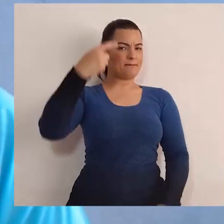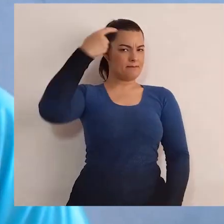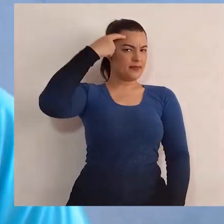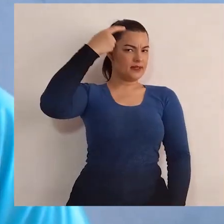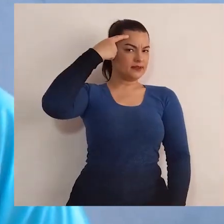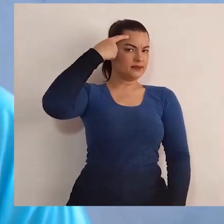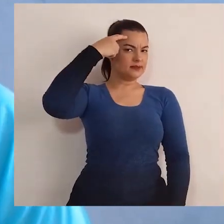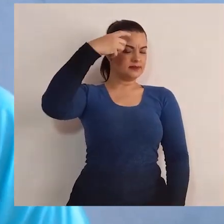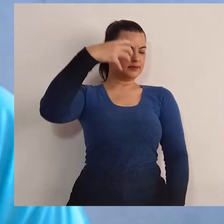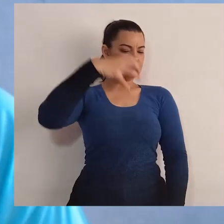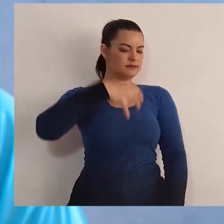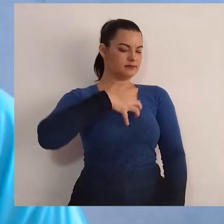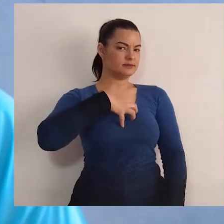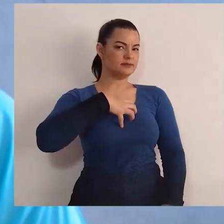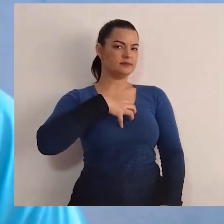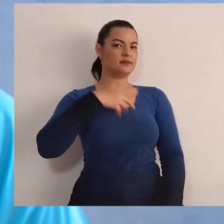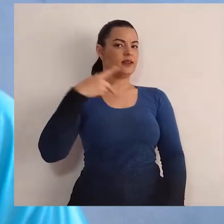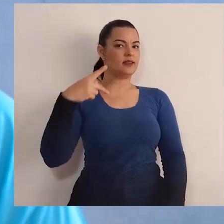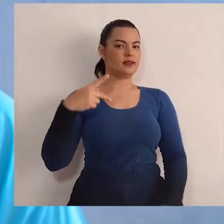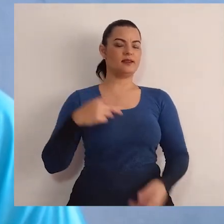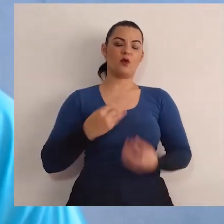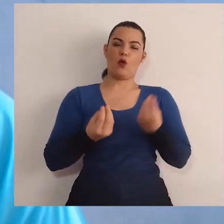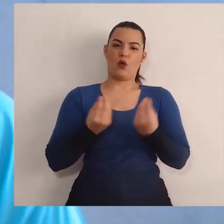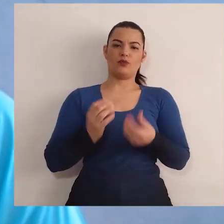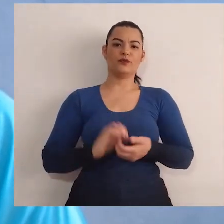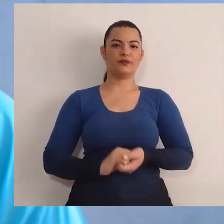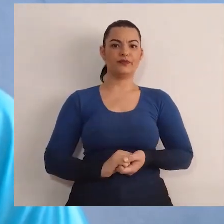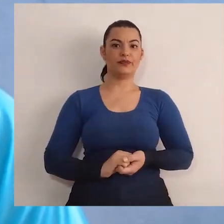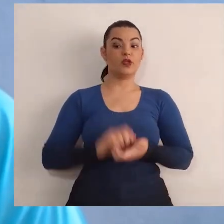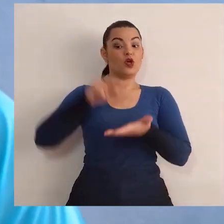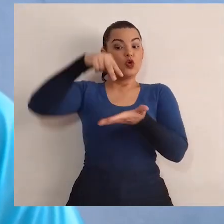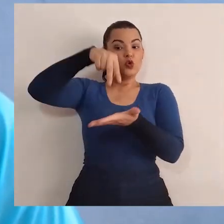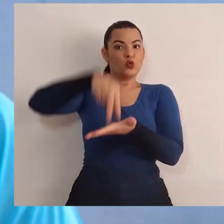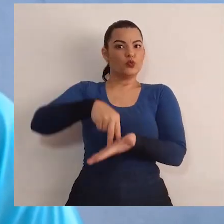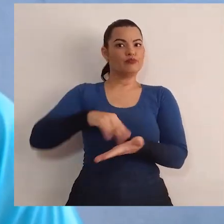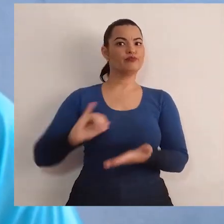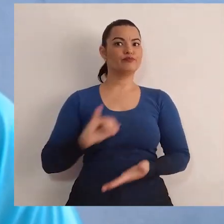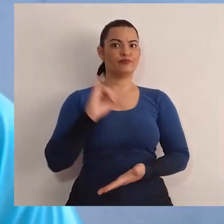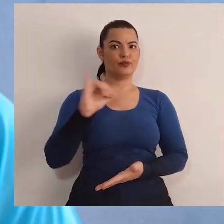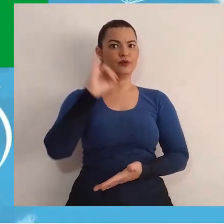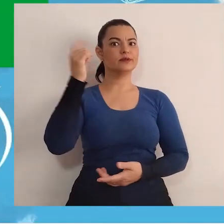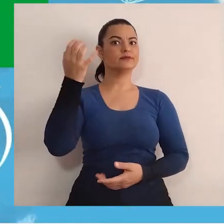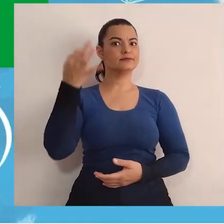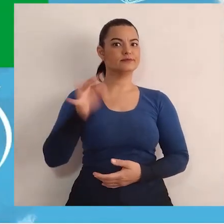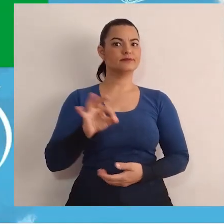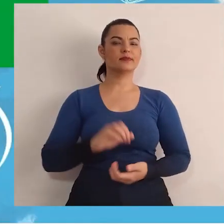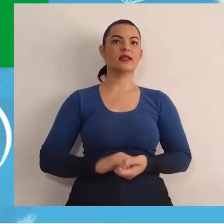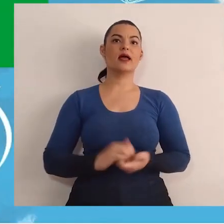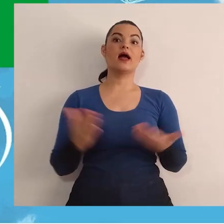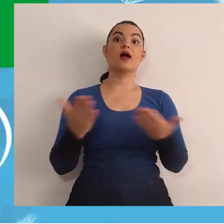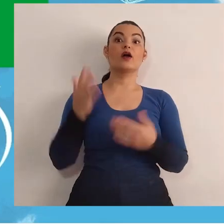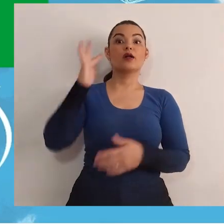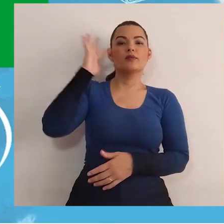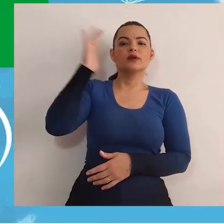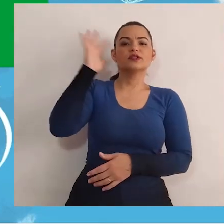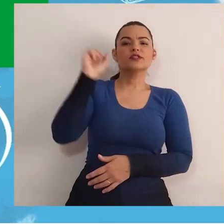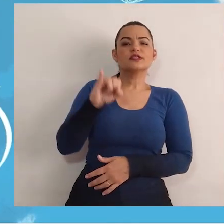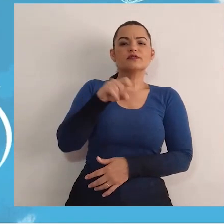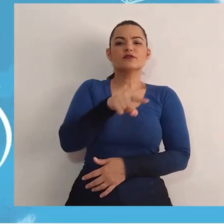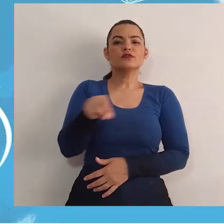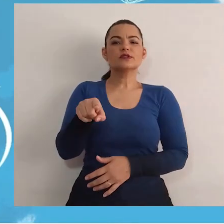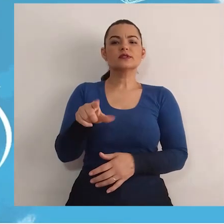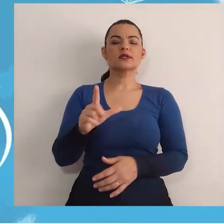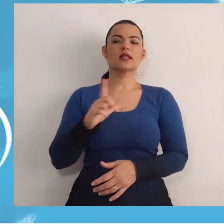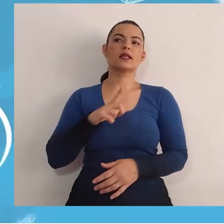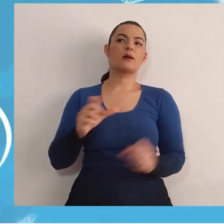comportamento. É um espaço decisório importante. Agora, se você pudesse, olha